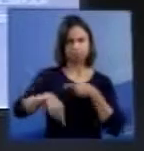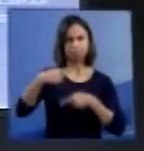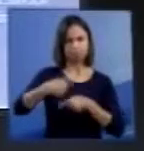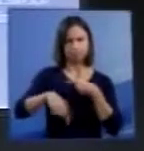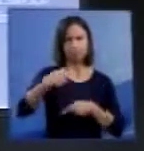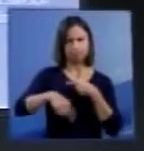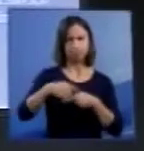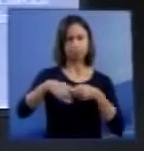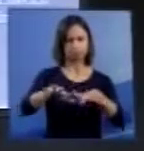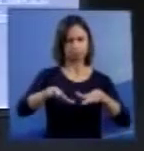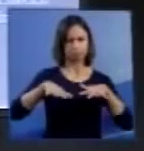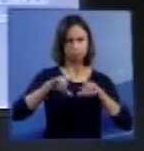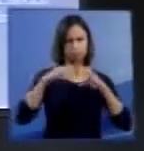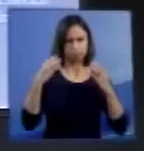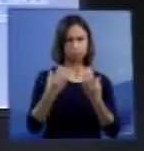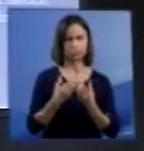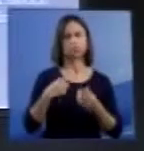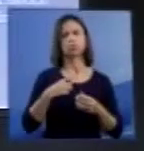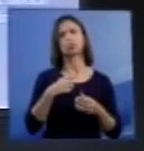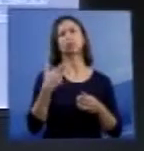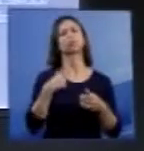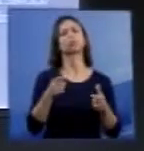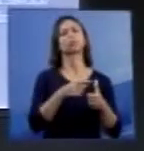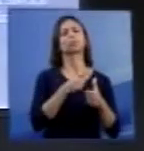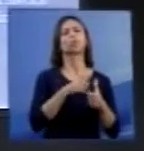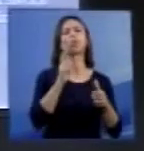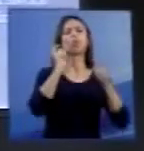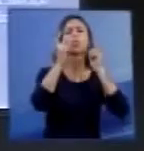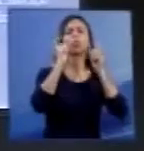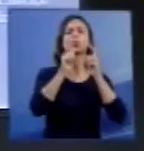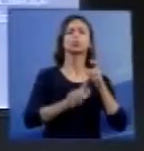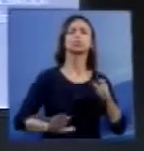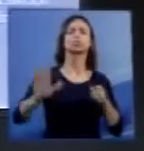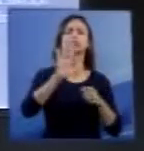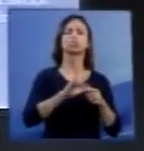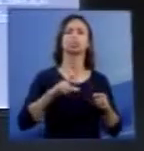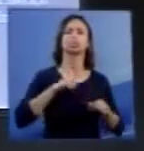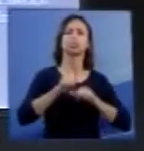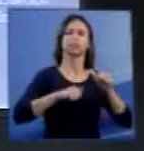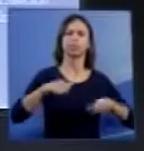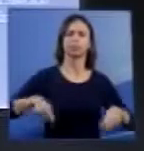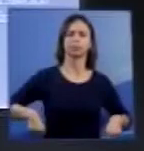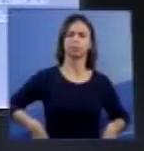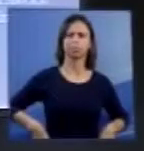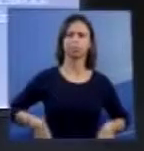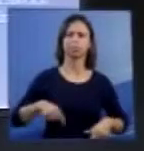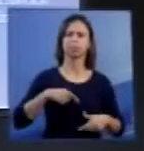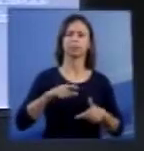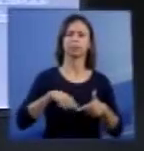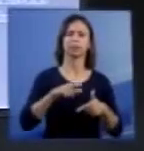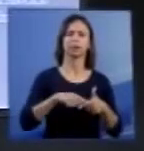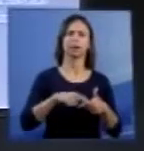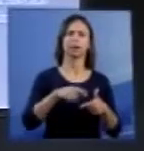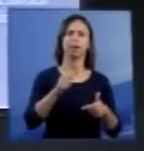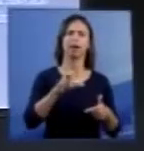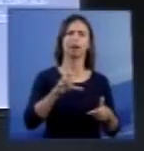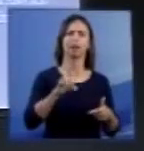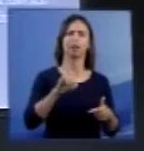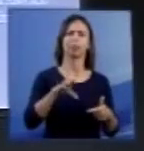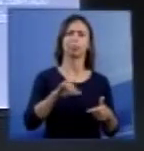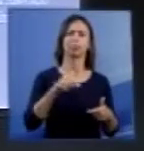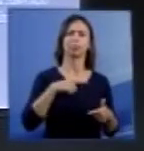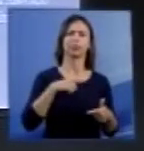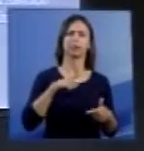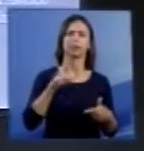de órgãos, composto pela coordenação geral do Sistema Nacional de Transplante, representantes da Academia Brasileira de Neurologia, da